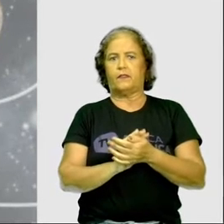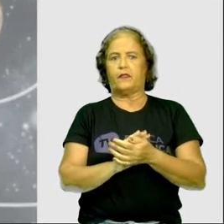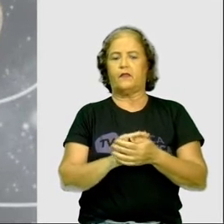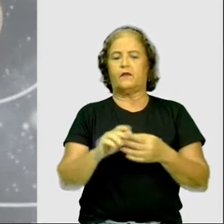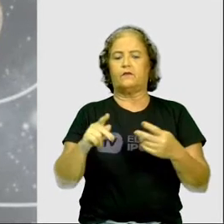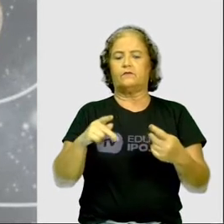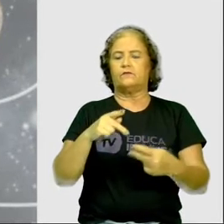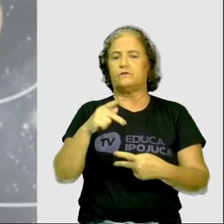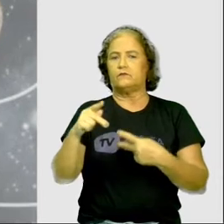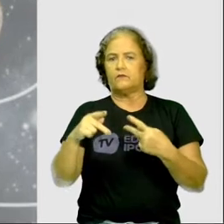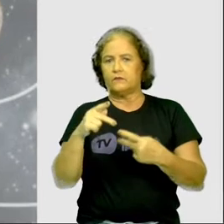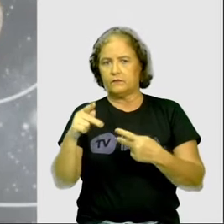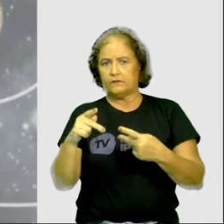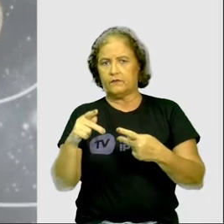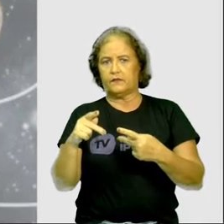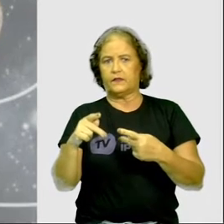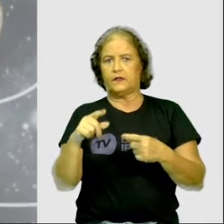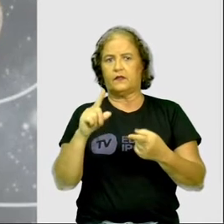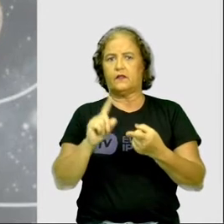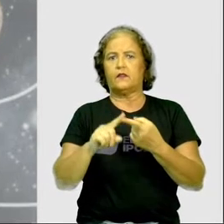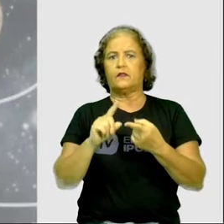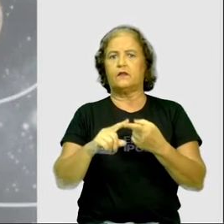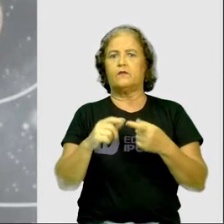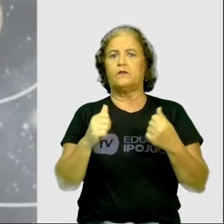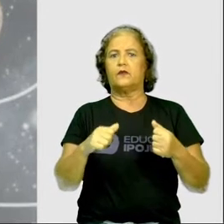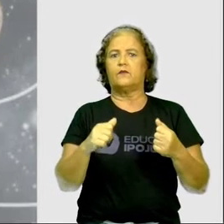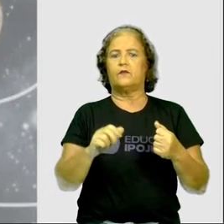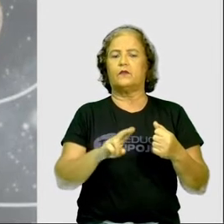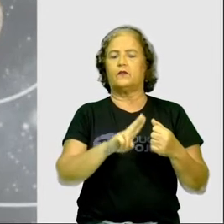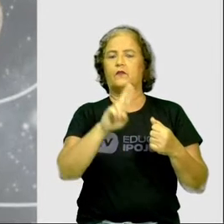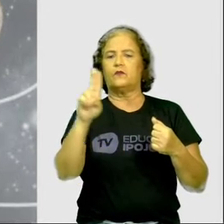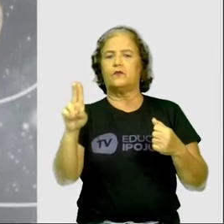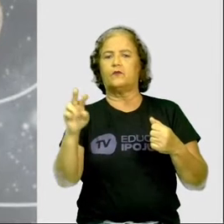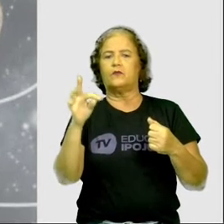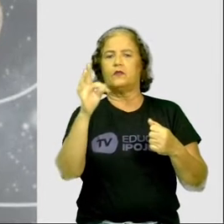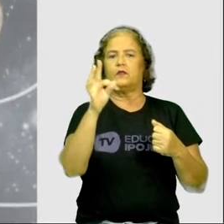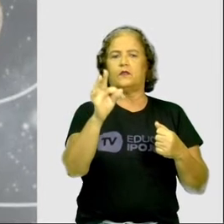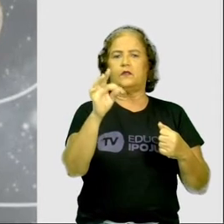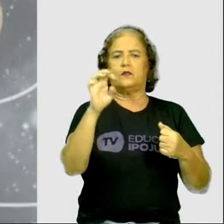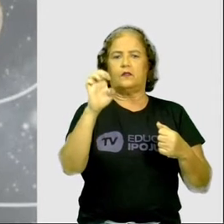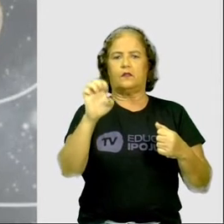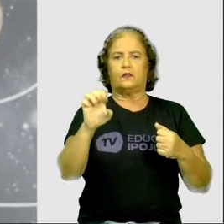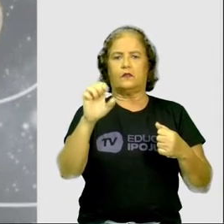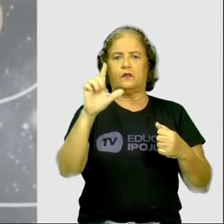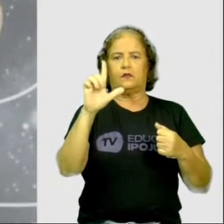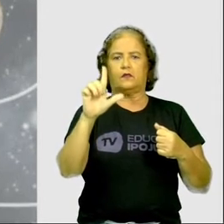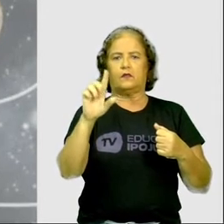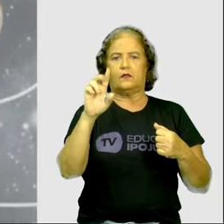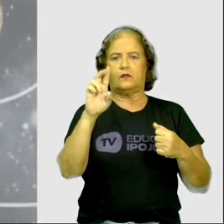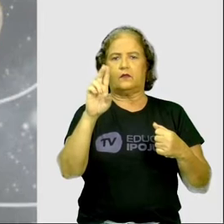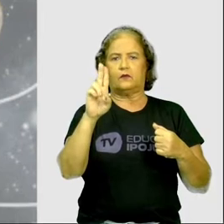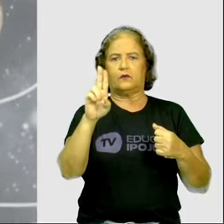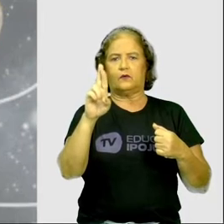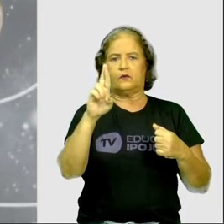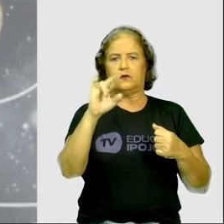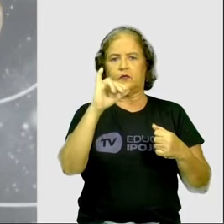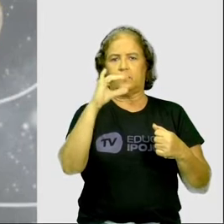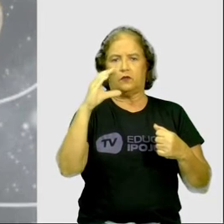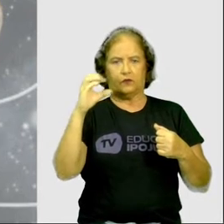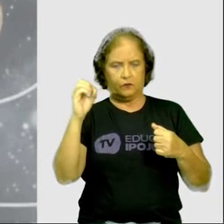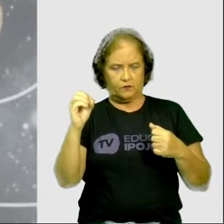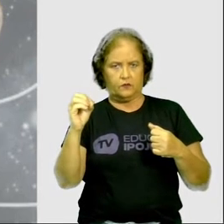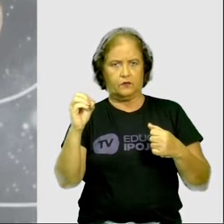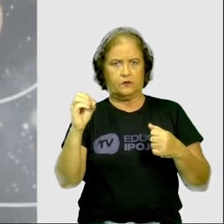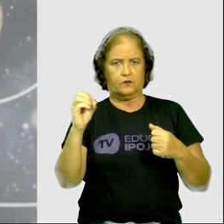rochosos, eles também podem ser chamados de telúricos, certo? E Marte